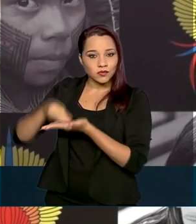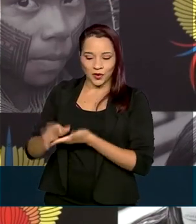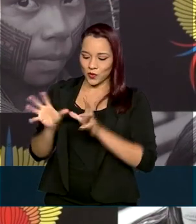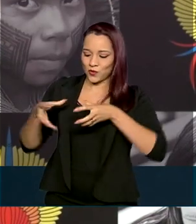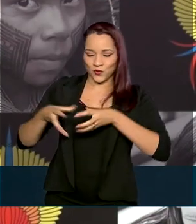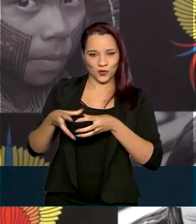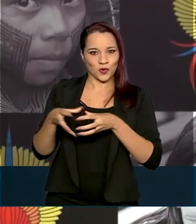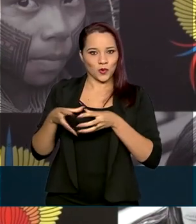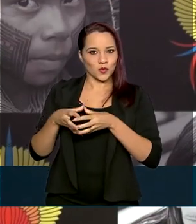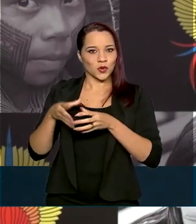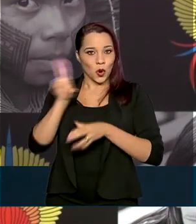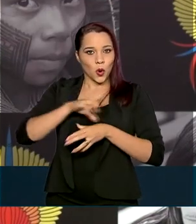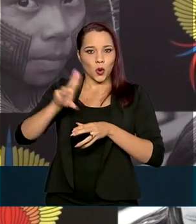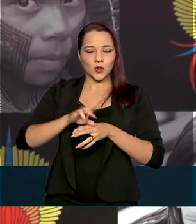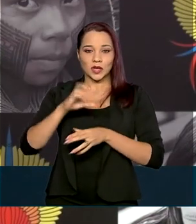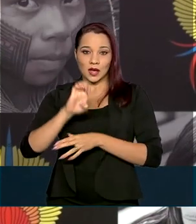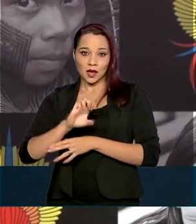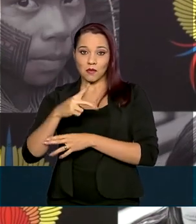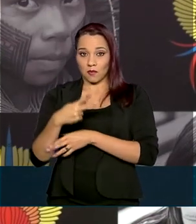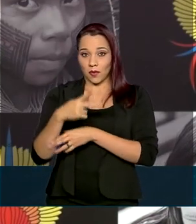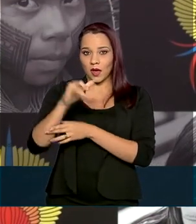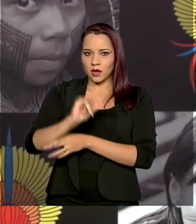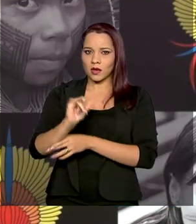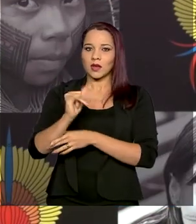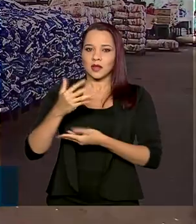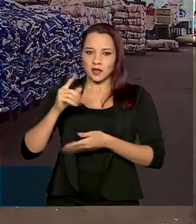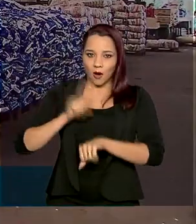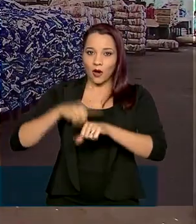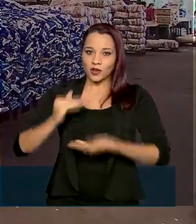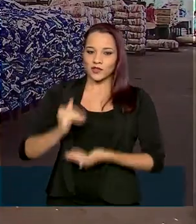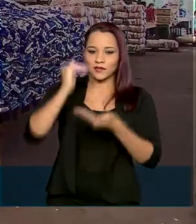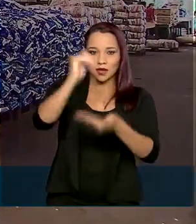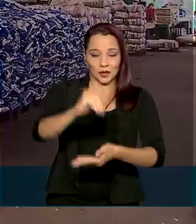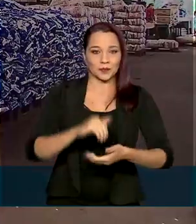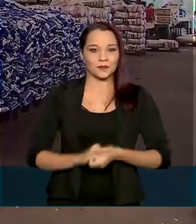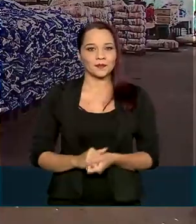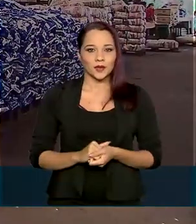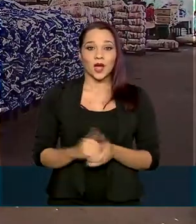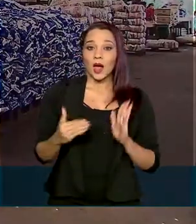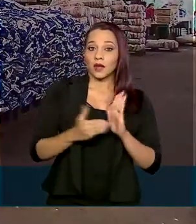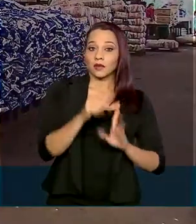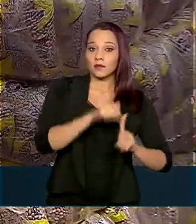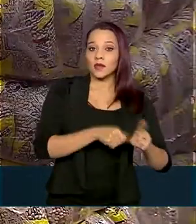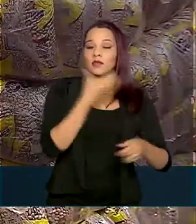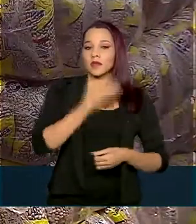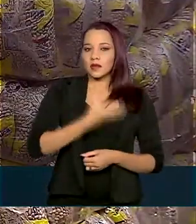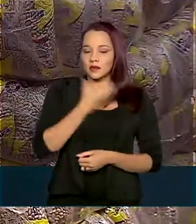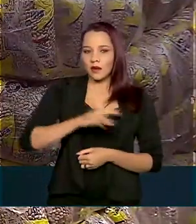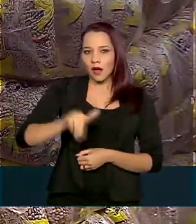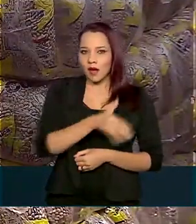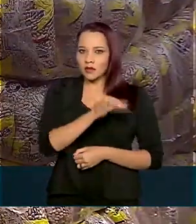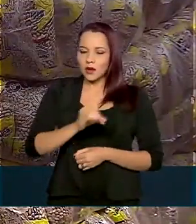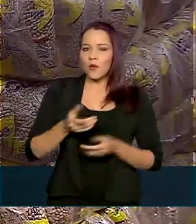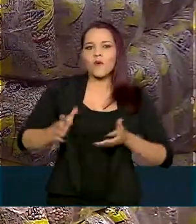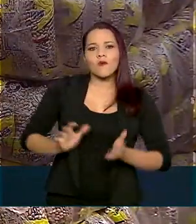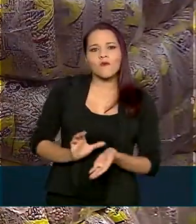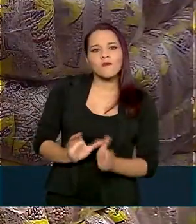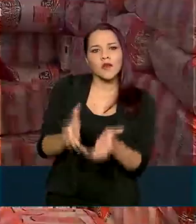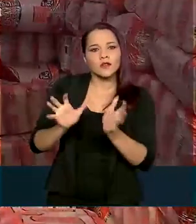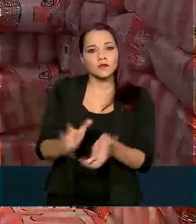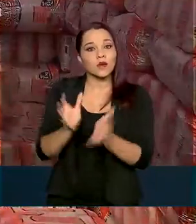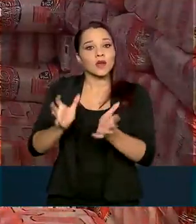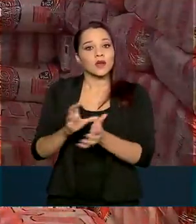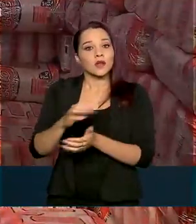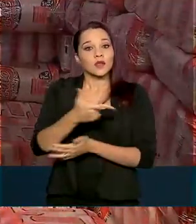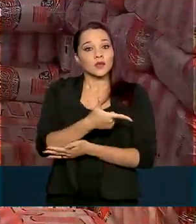utilizam equipamentos de proteção individual nas entregas. Até dezembro, as ações vão envolver investimentos de